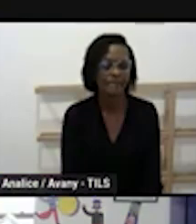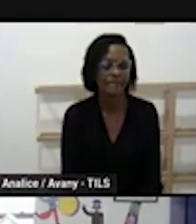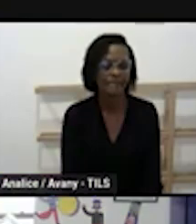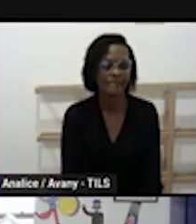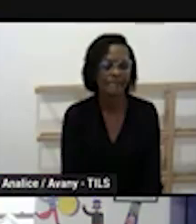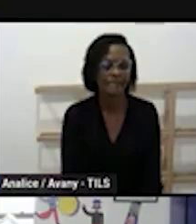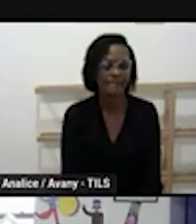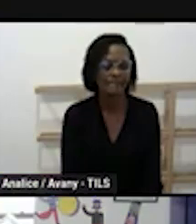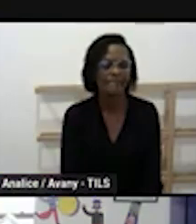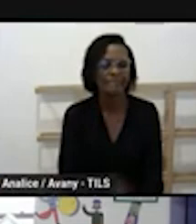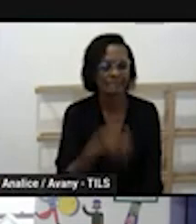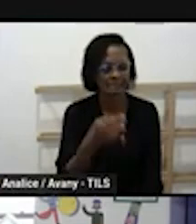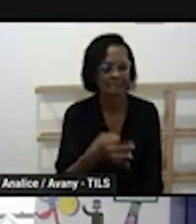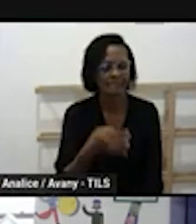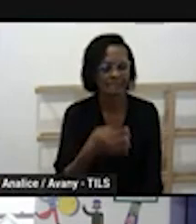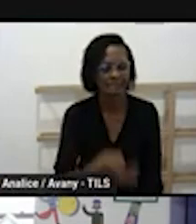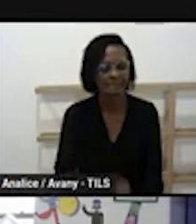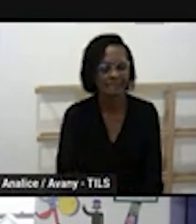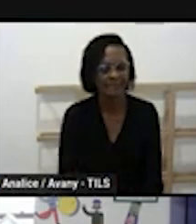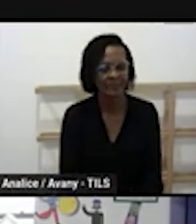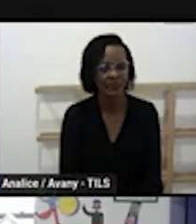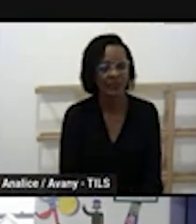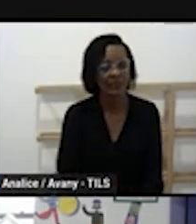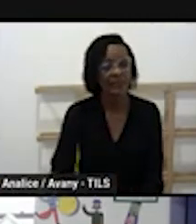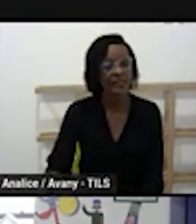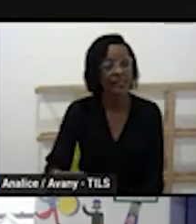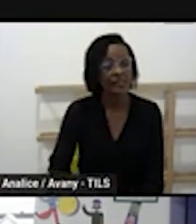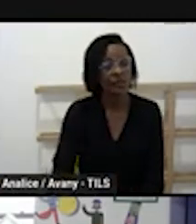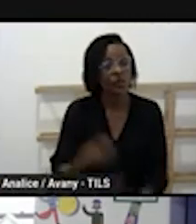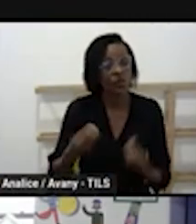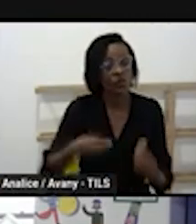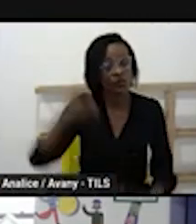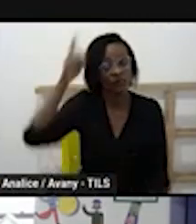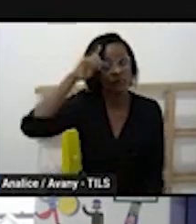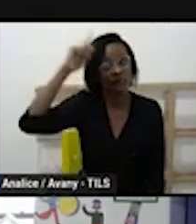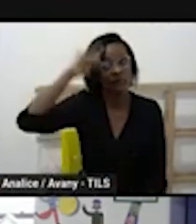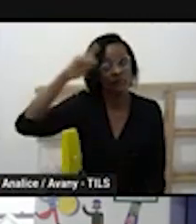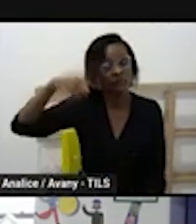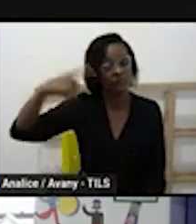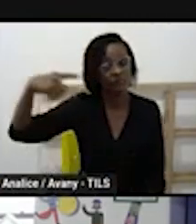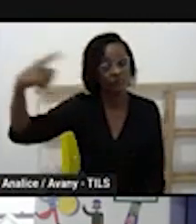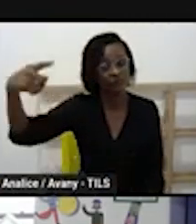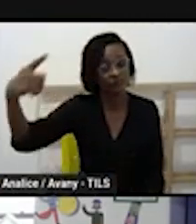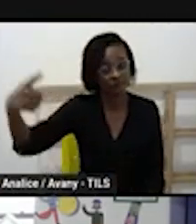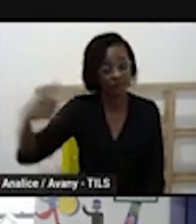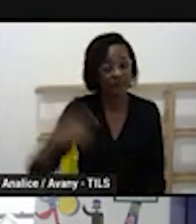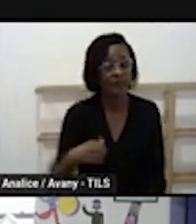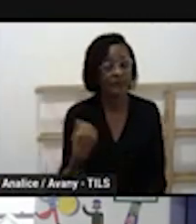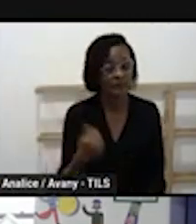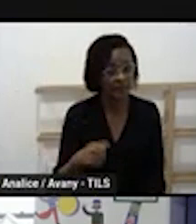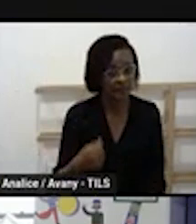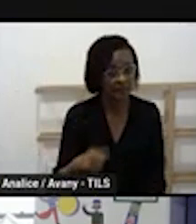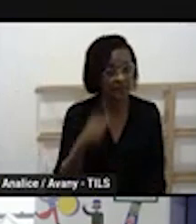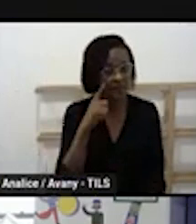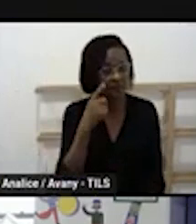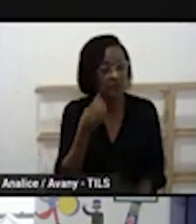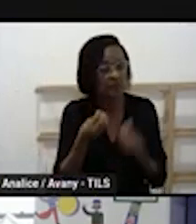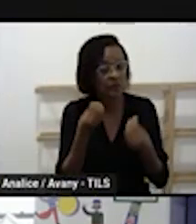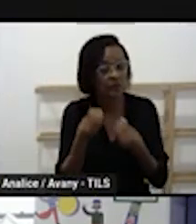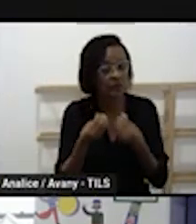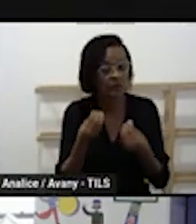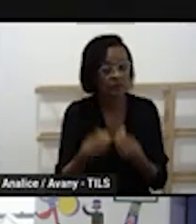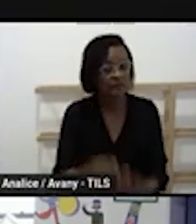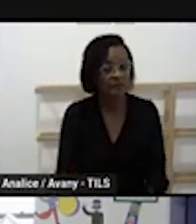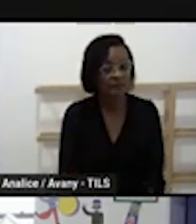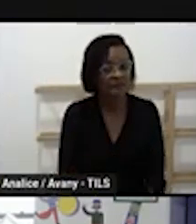Isso aí Darlene então se essa rotina nessa rotina não vai aparecer esses campos de experiência né como a gente já viu não vai separar cada